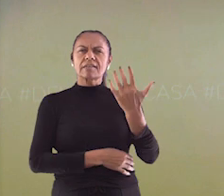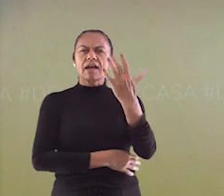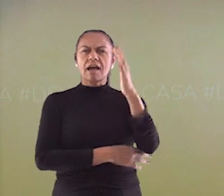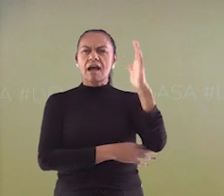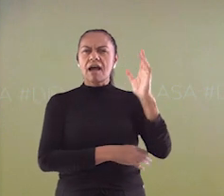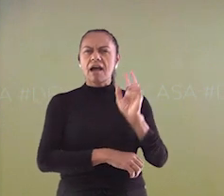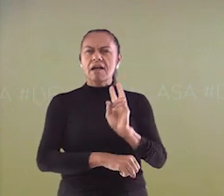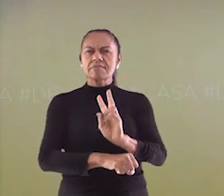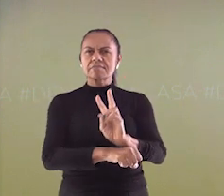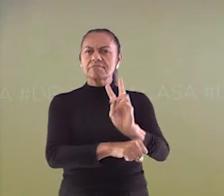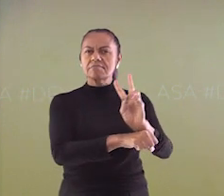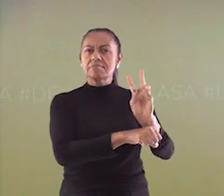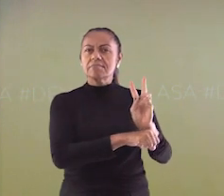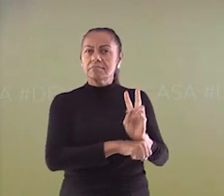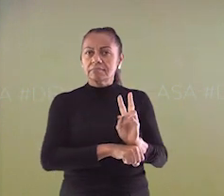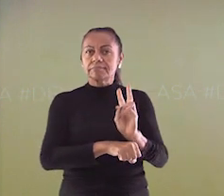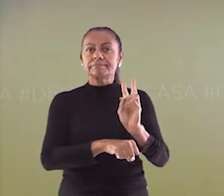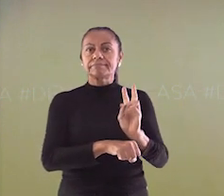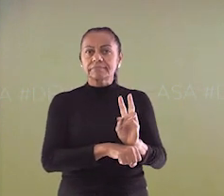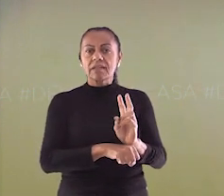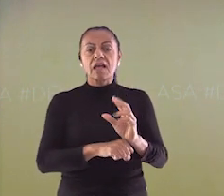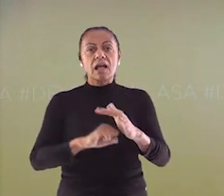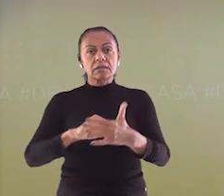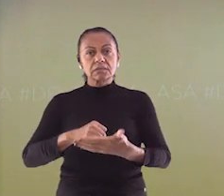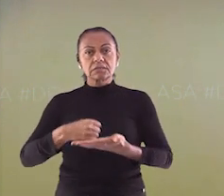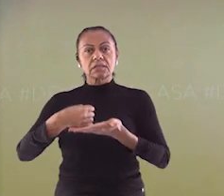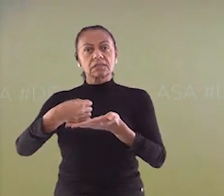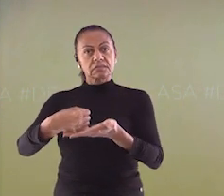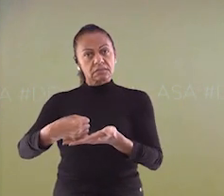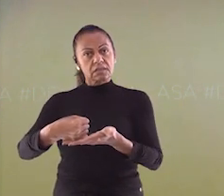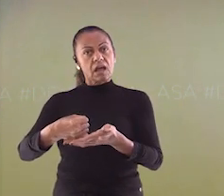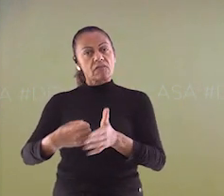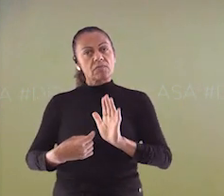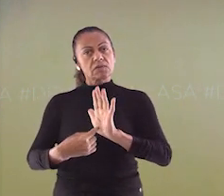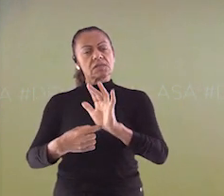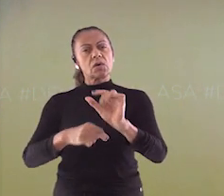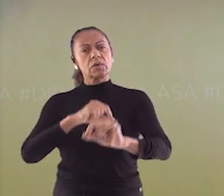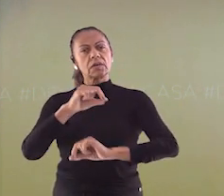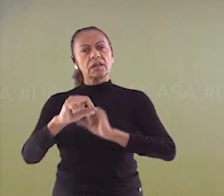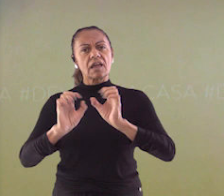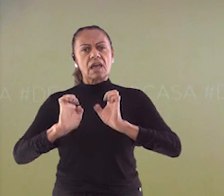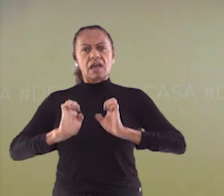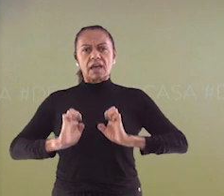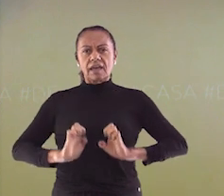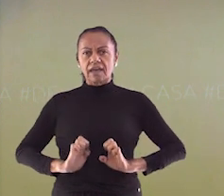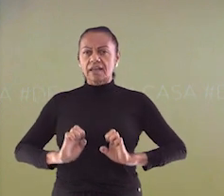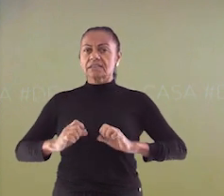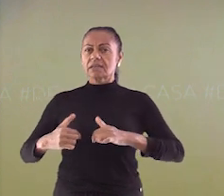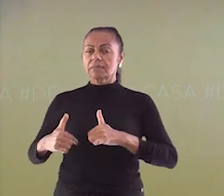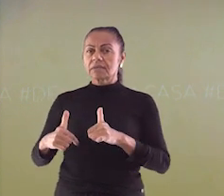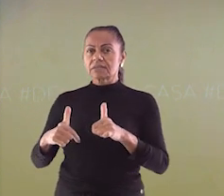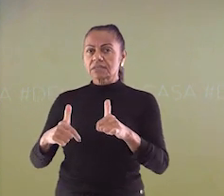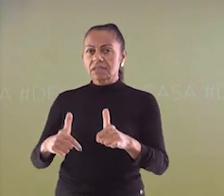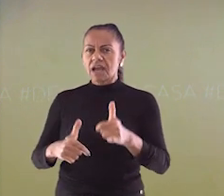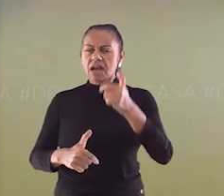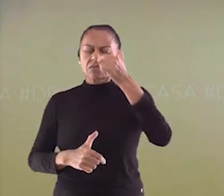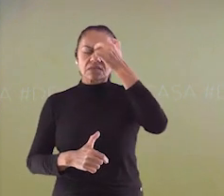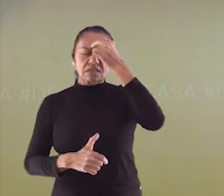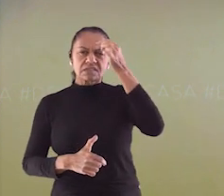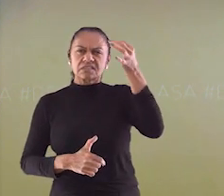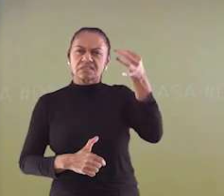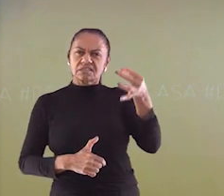são importantes neste processo de conscientização ambiental. Ter posturas sustentáveis é ter